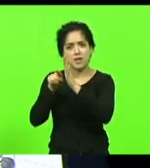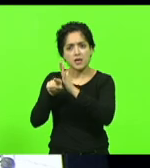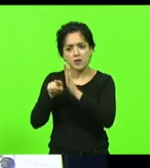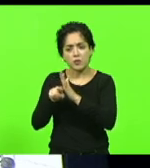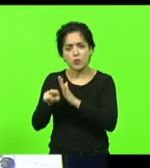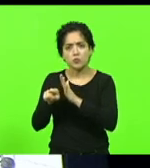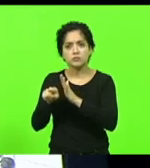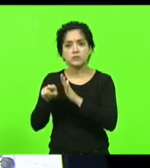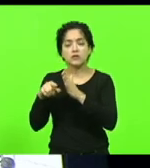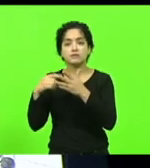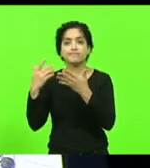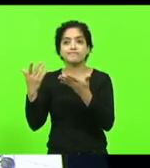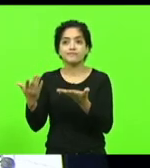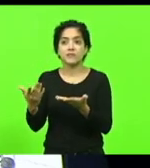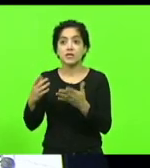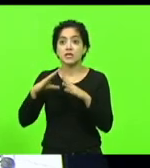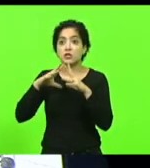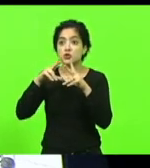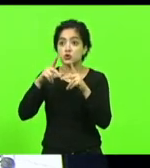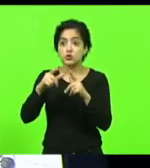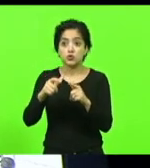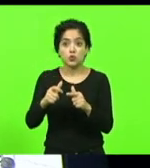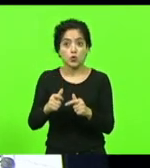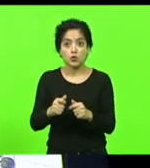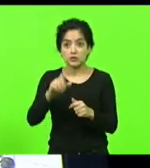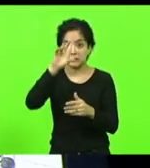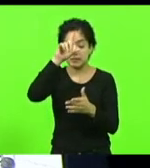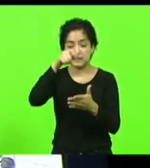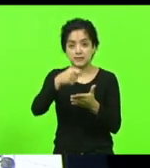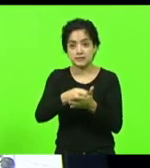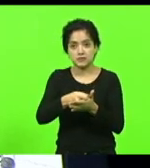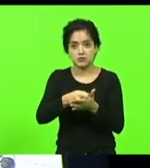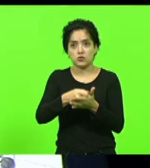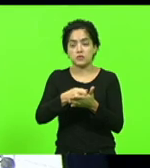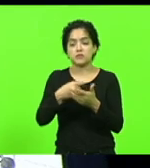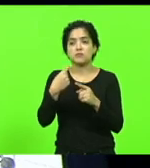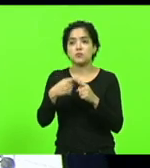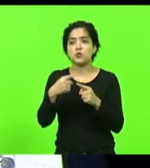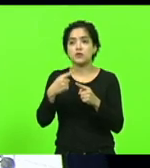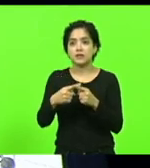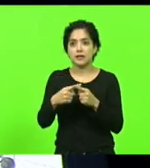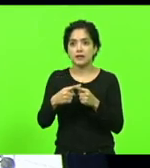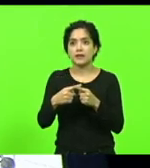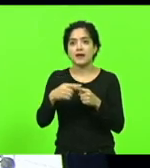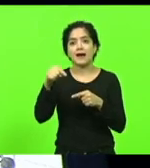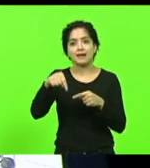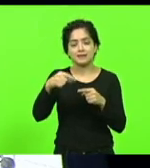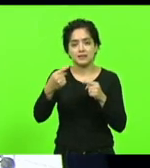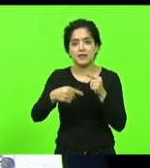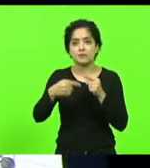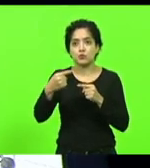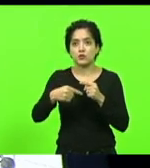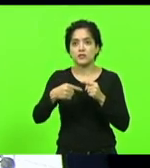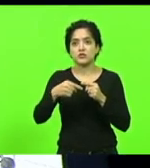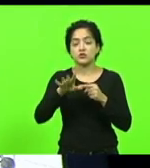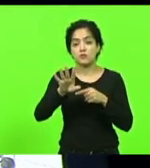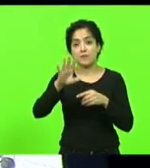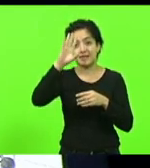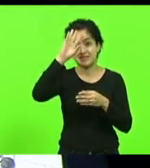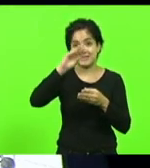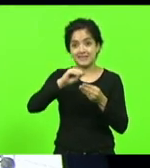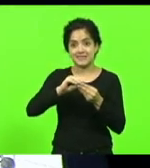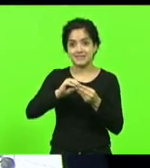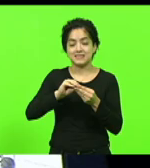STF e todas as suas decisões porque esta casa é política mas a decisão do